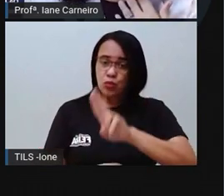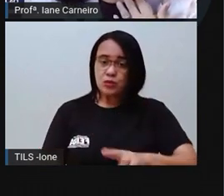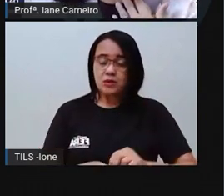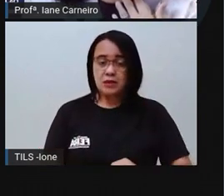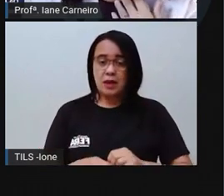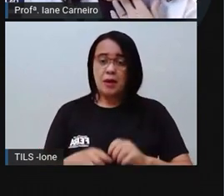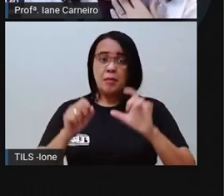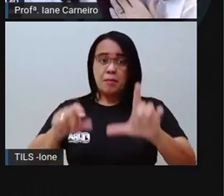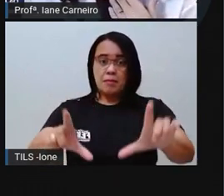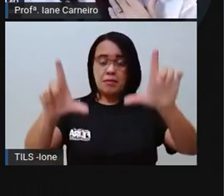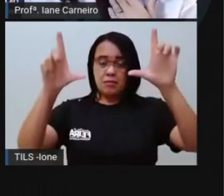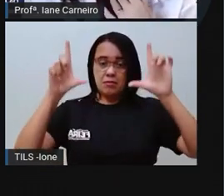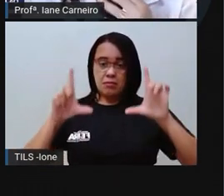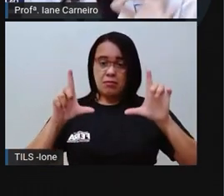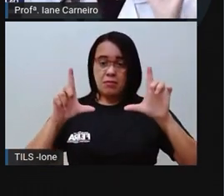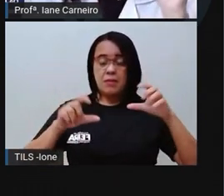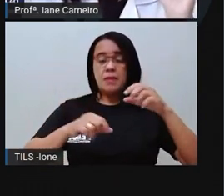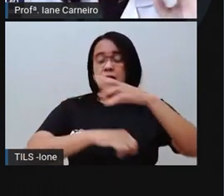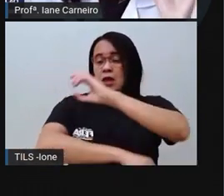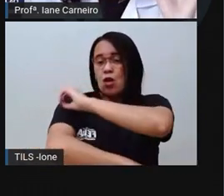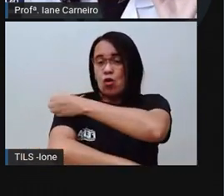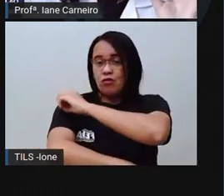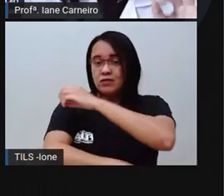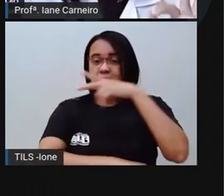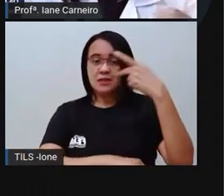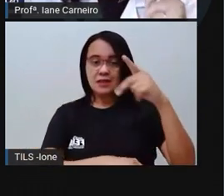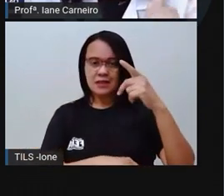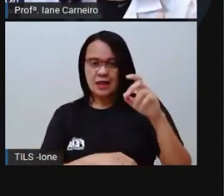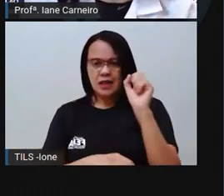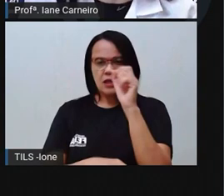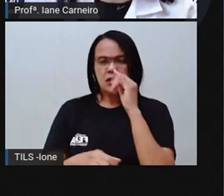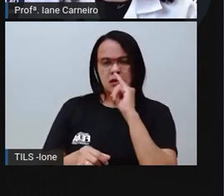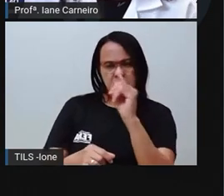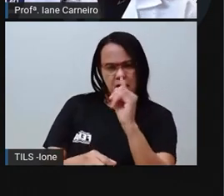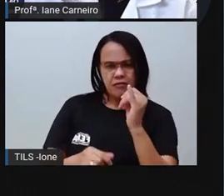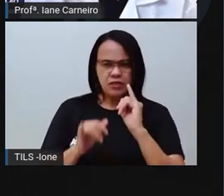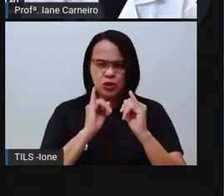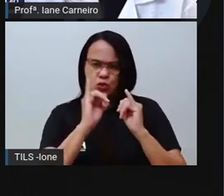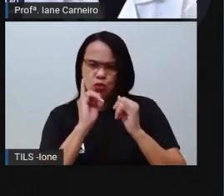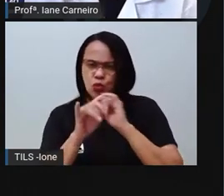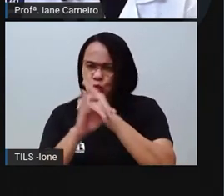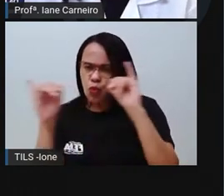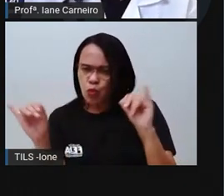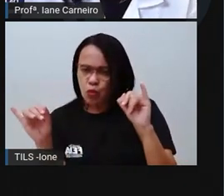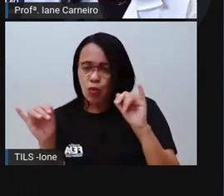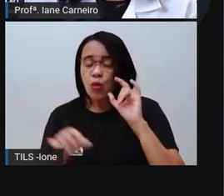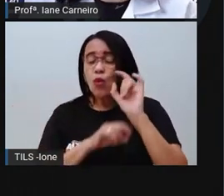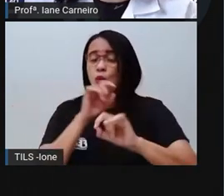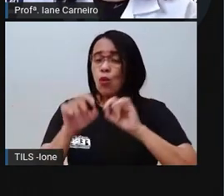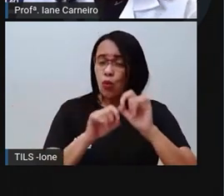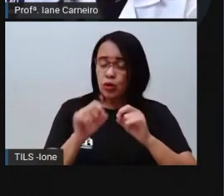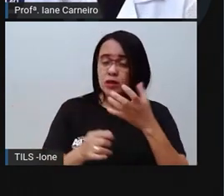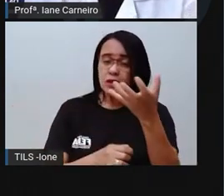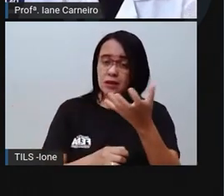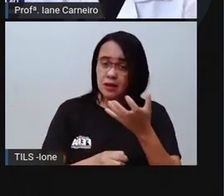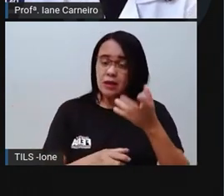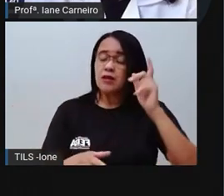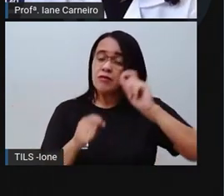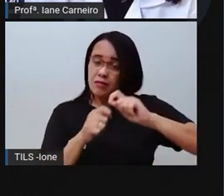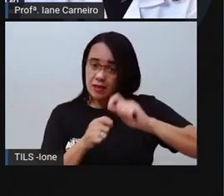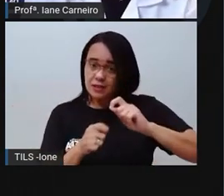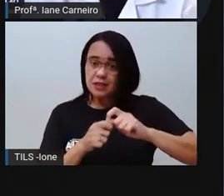ele colocou uma tabuleta. O que você quiser, eu faço. Um dia, uma